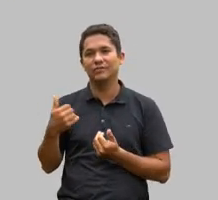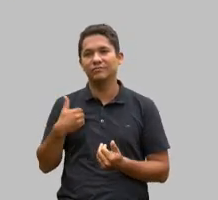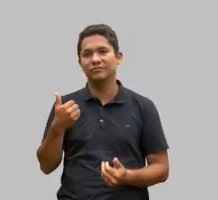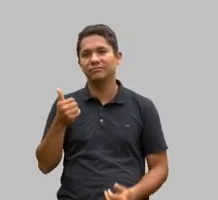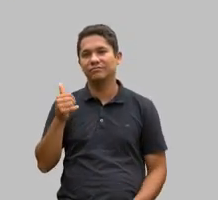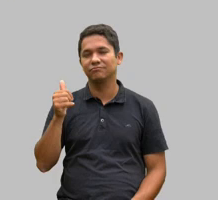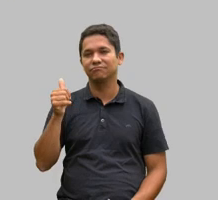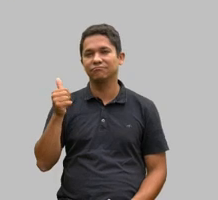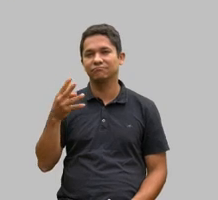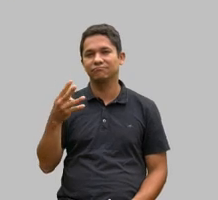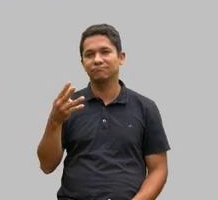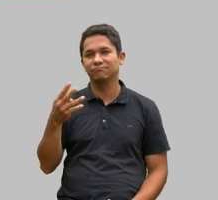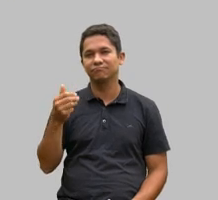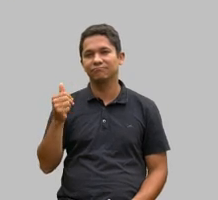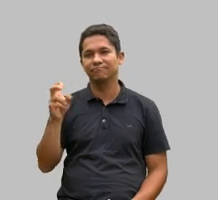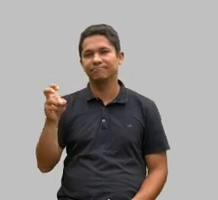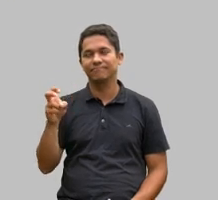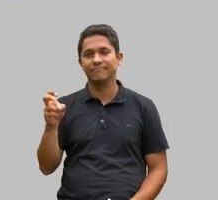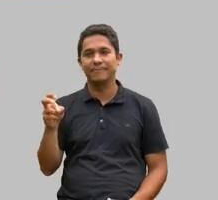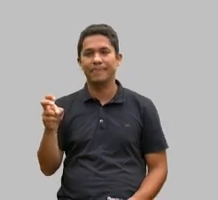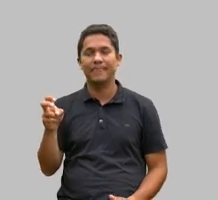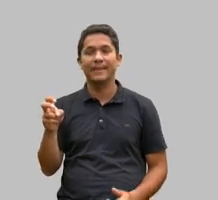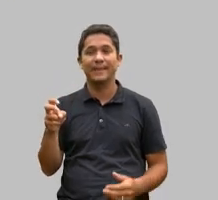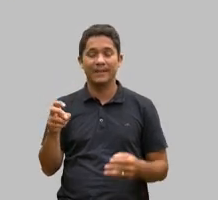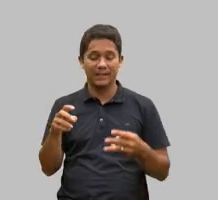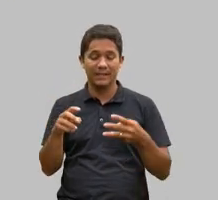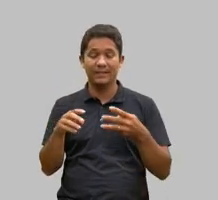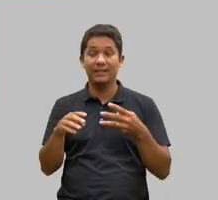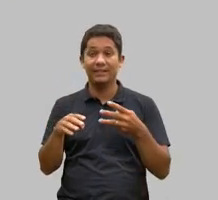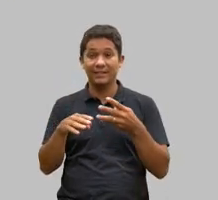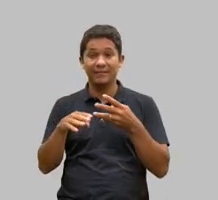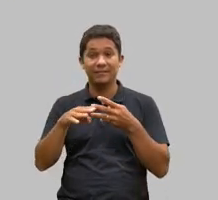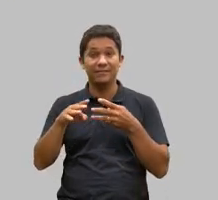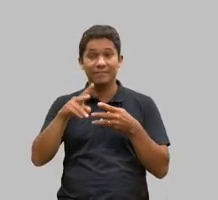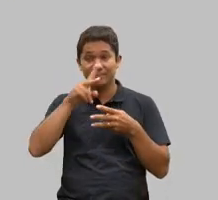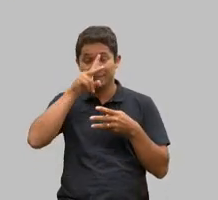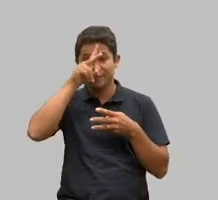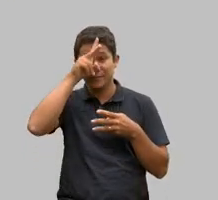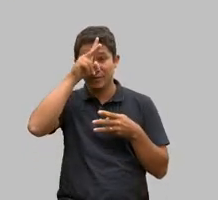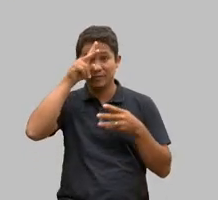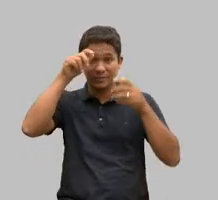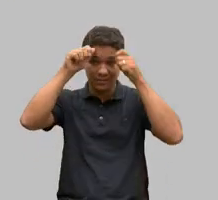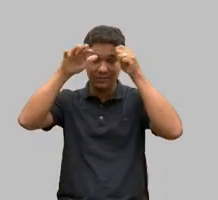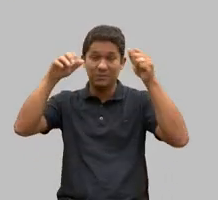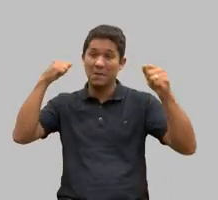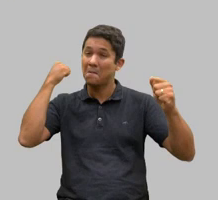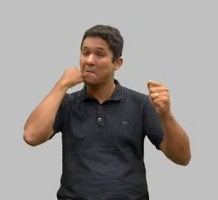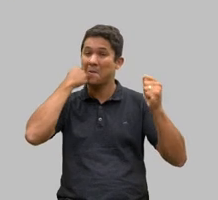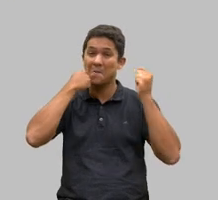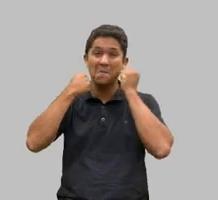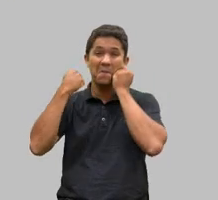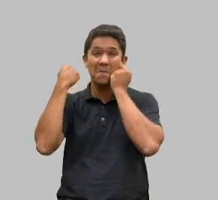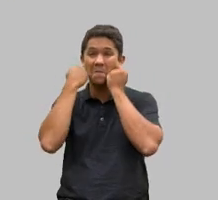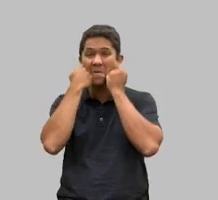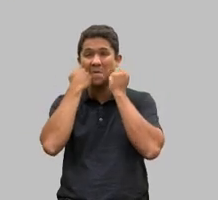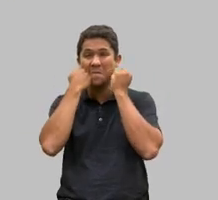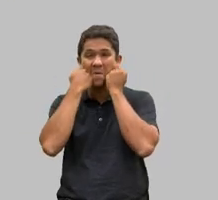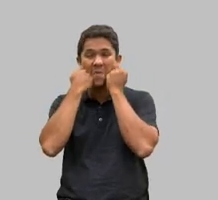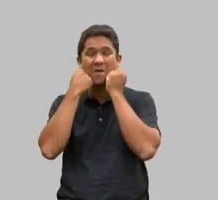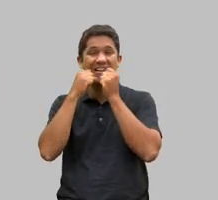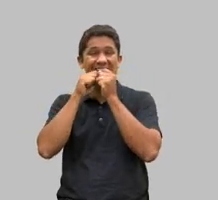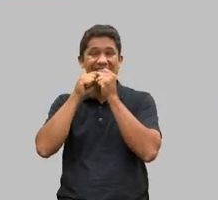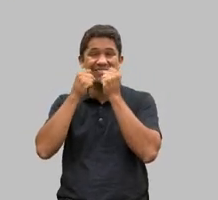autista severo com deficiência intelectual que se bateu até arrancar um dente e fazer duas fraturas de mandíbula